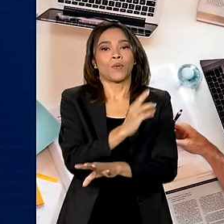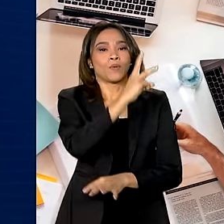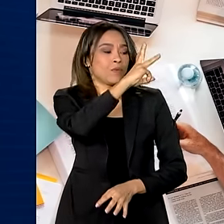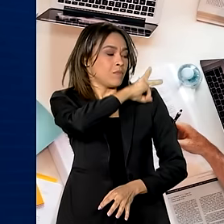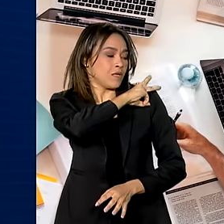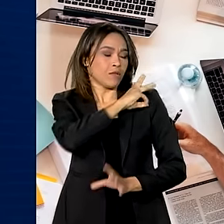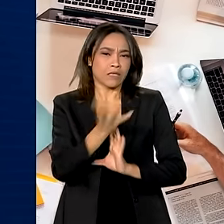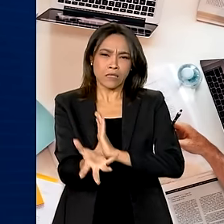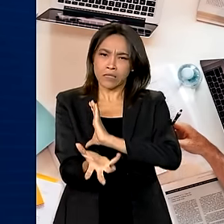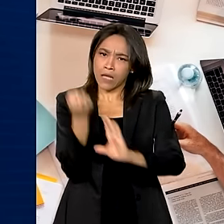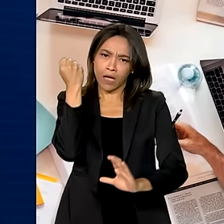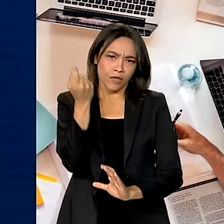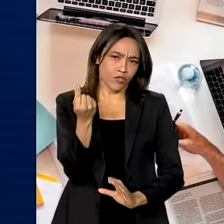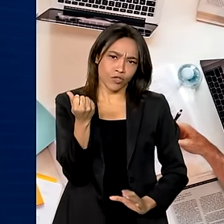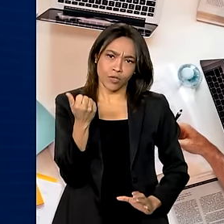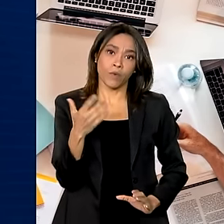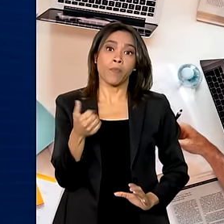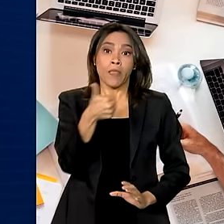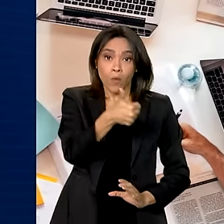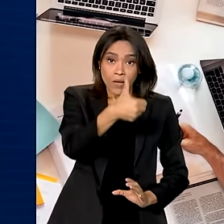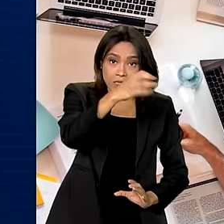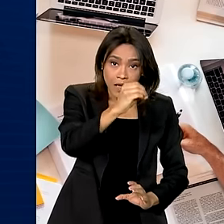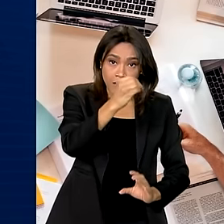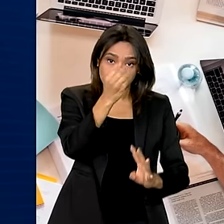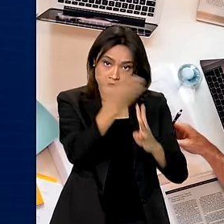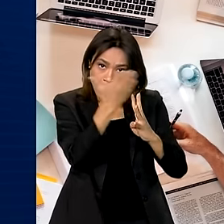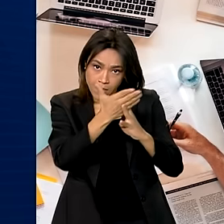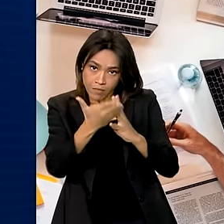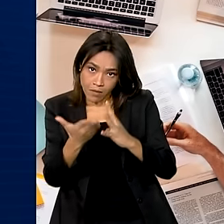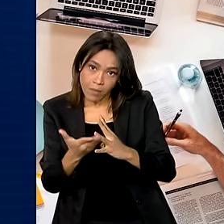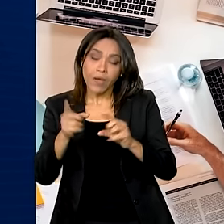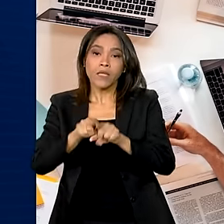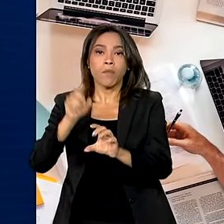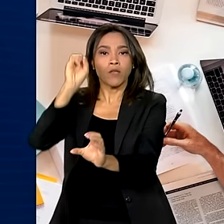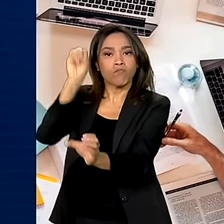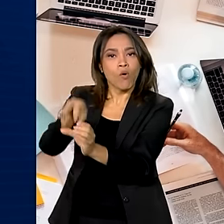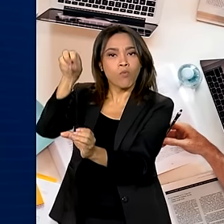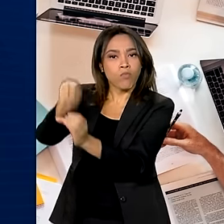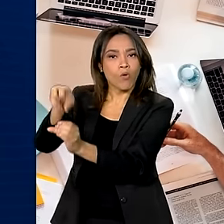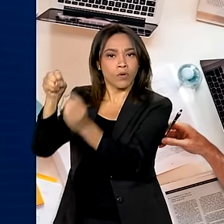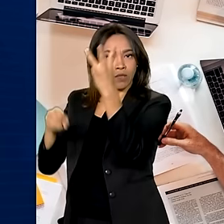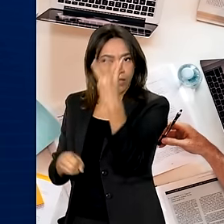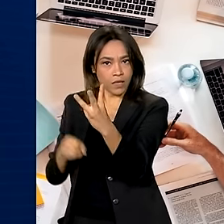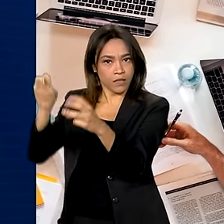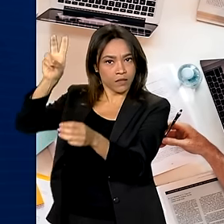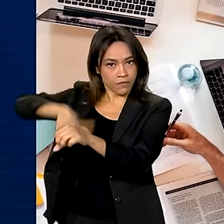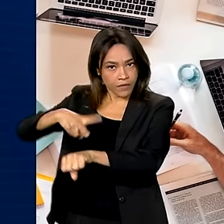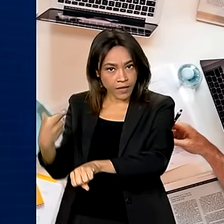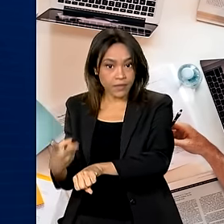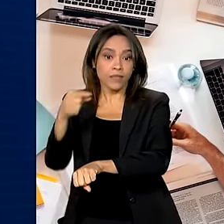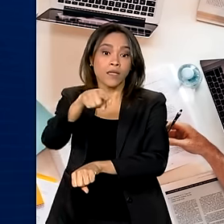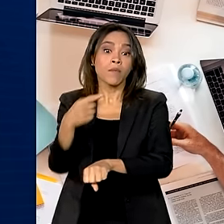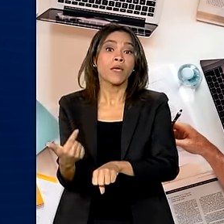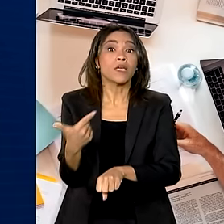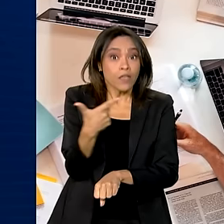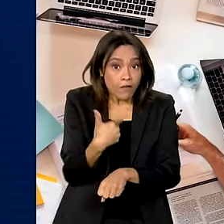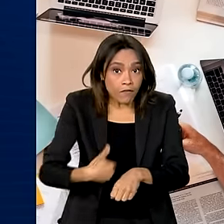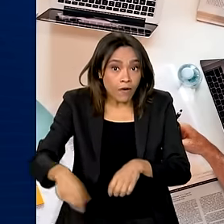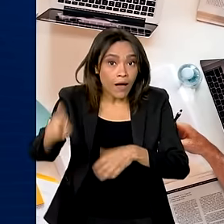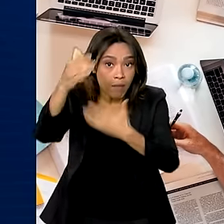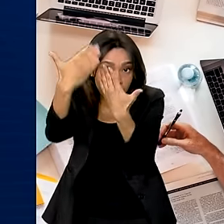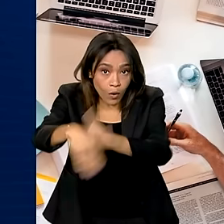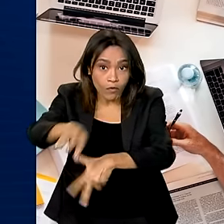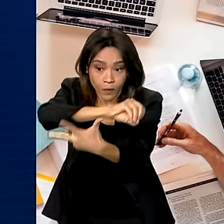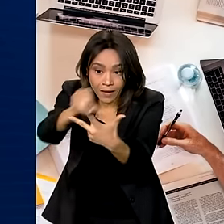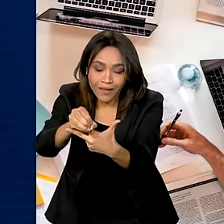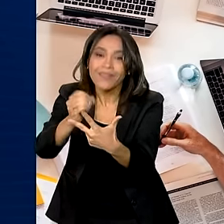médio. Com as 10 parcelas e os depósitos anuais, além de um adicional de R$ 200,00 para quem for fazer o Enem, o